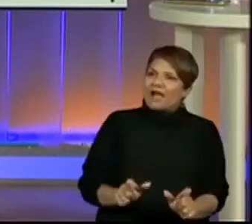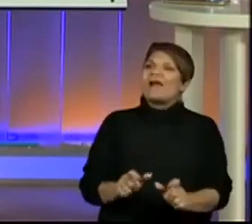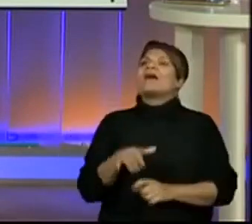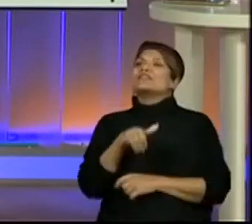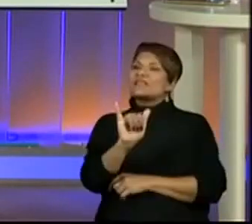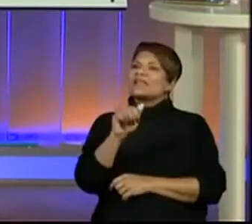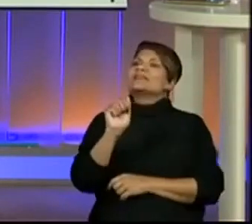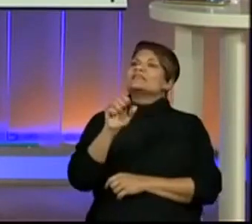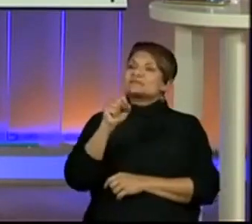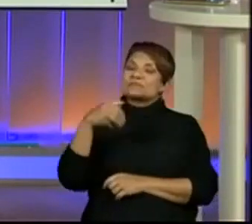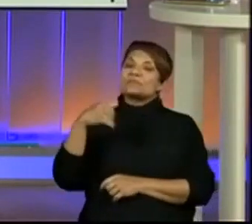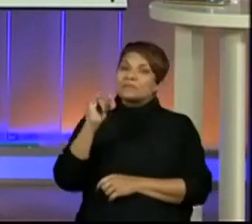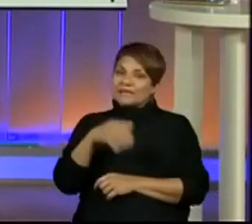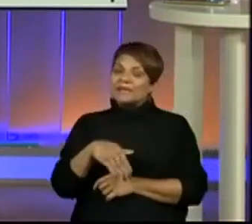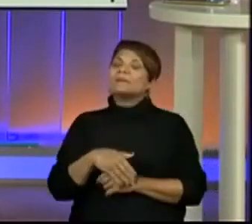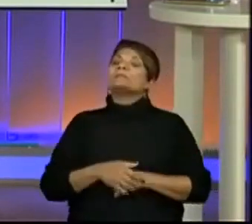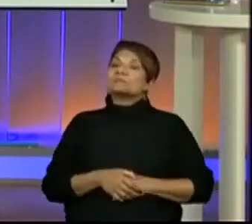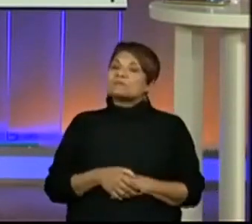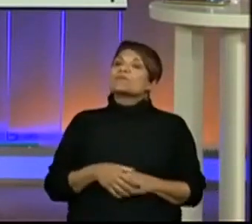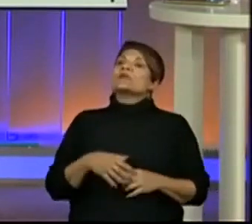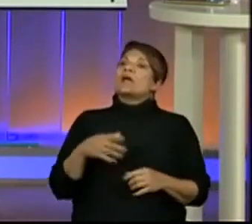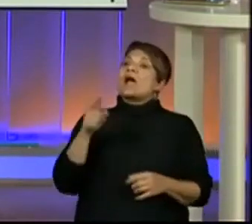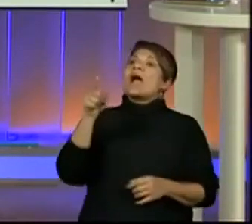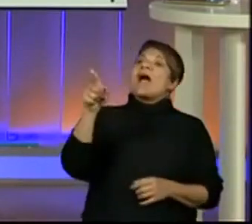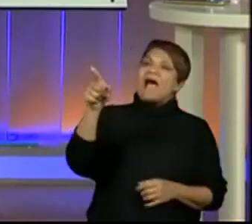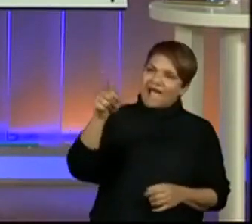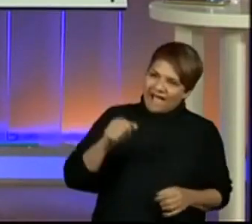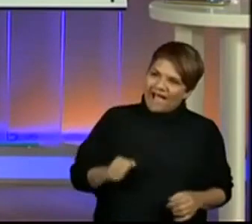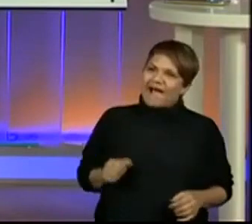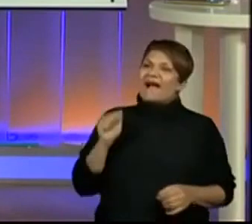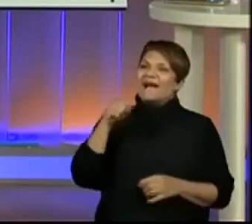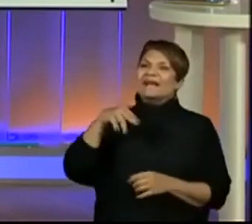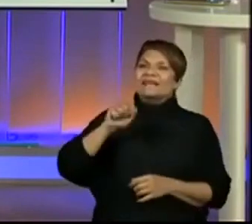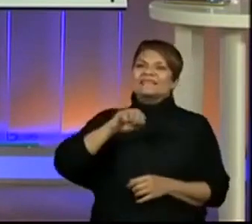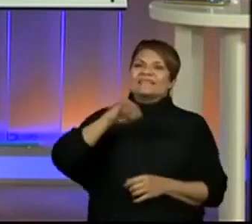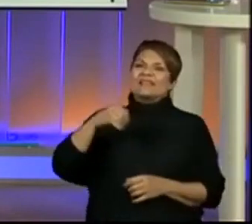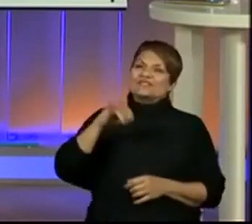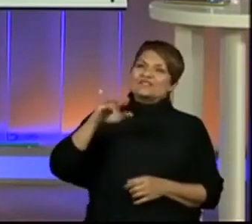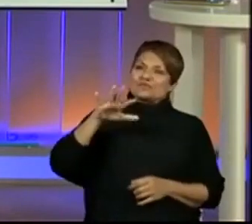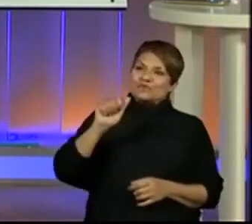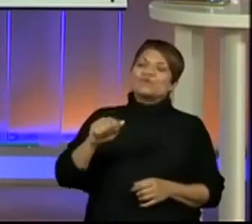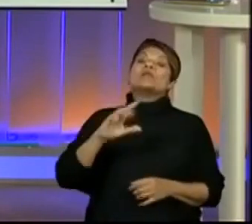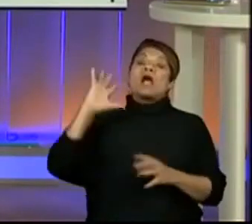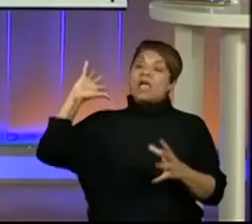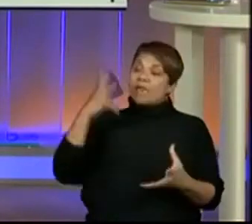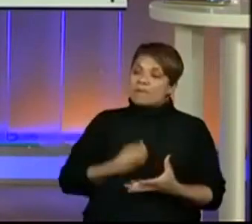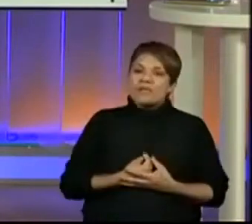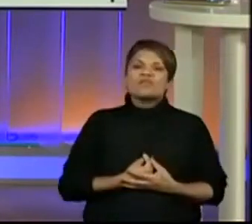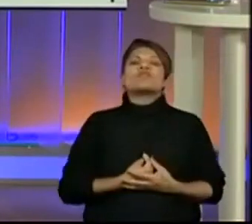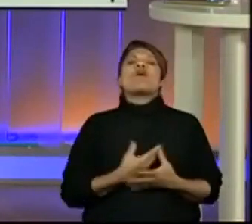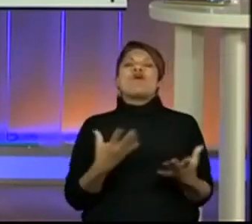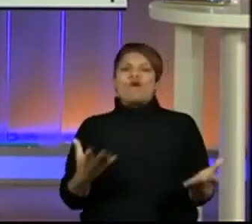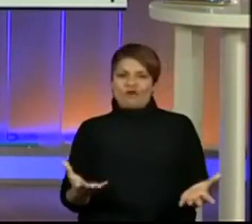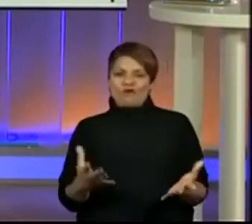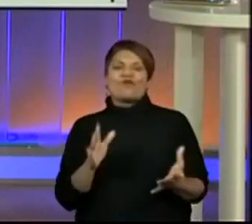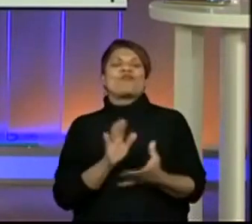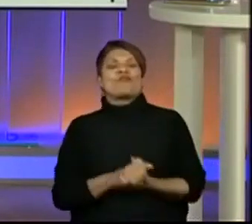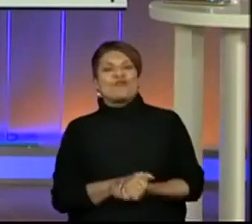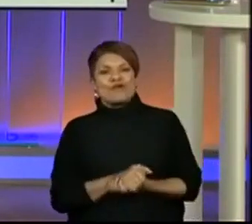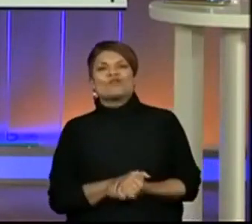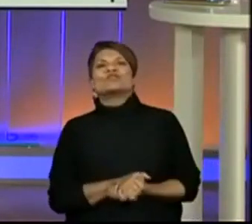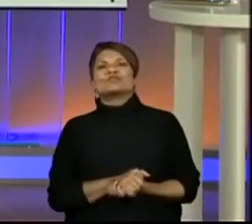Yasmin colocou. O Pedro Henrique colocou voc... A Ana Júlia colocou repertório. Perfeito.